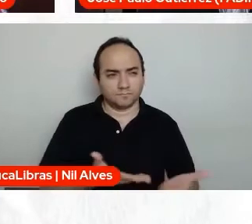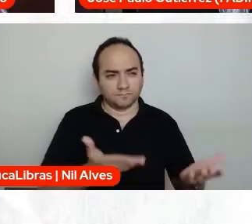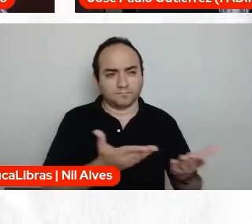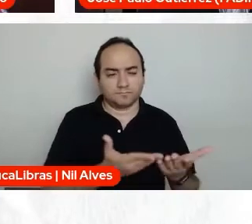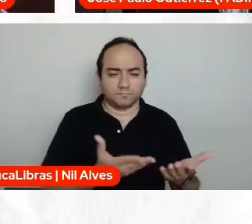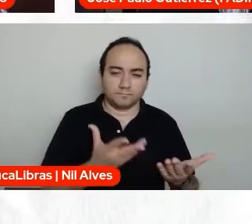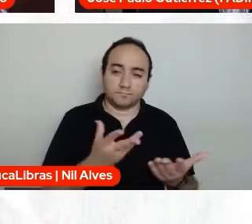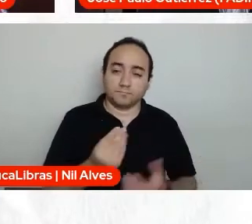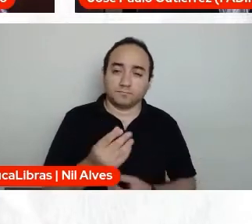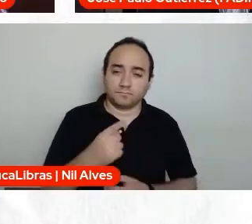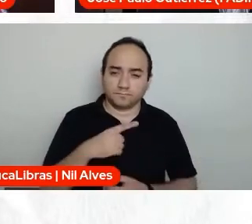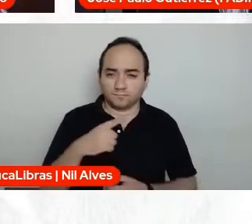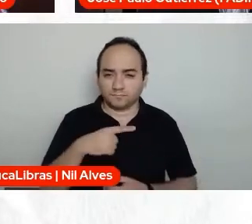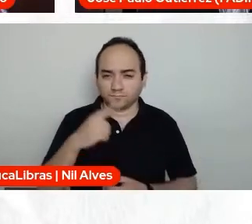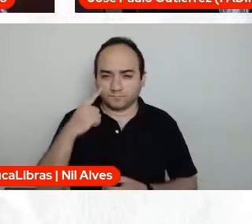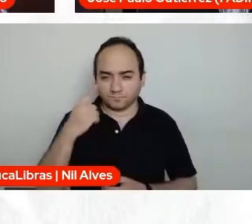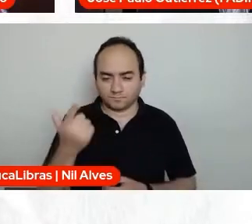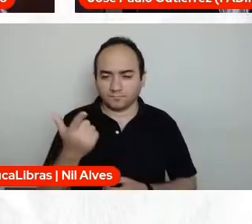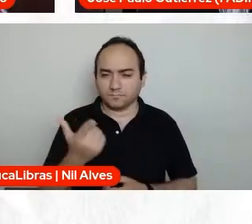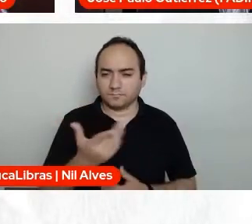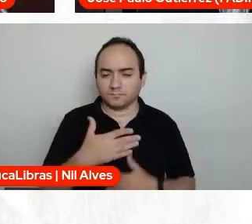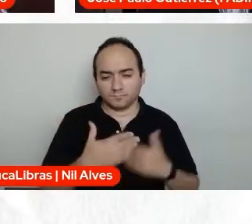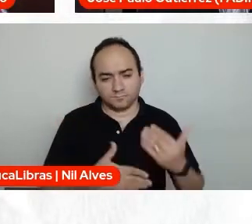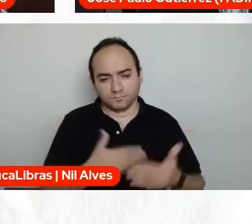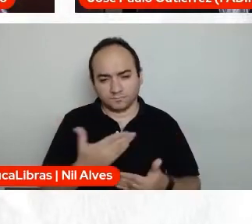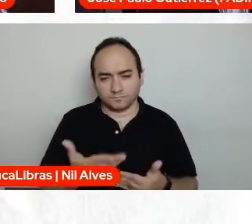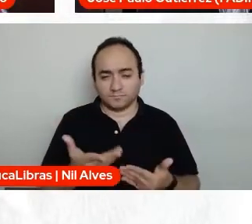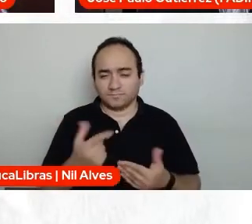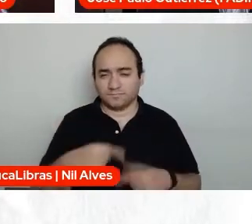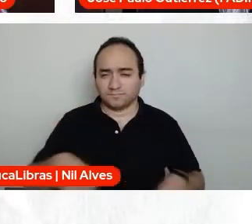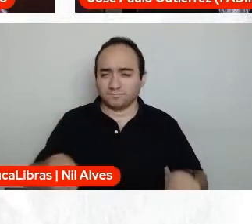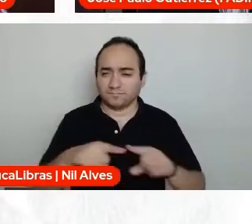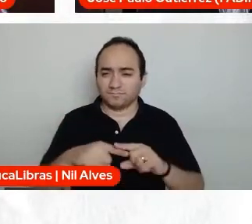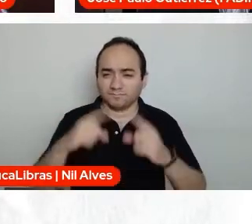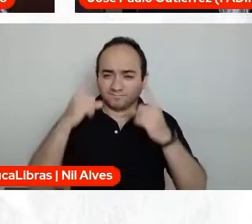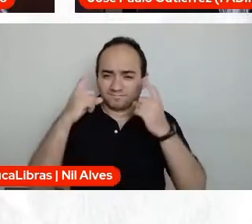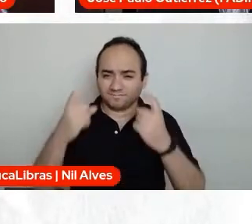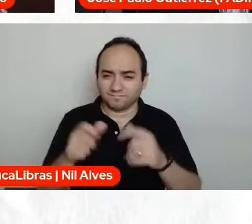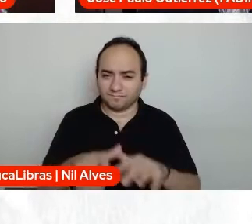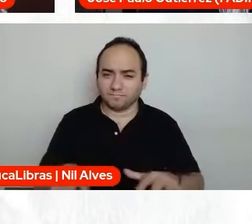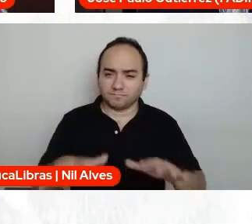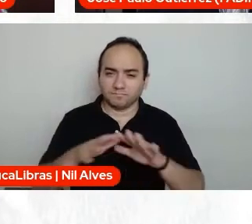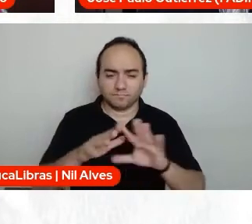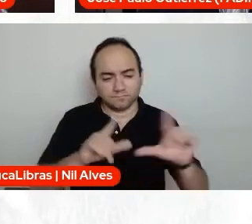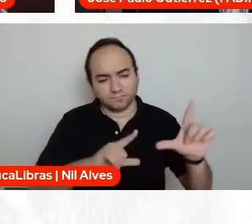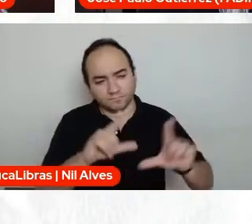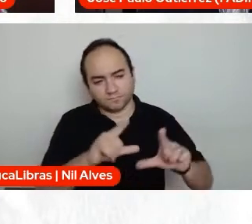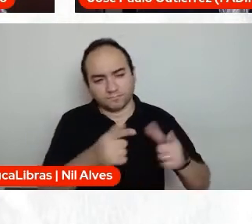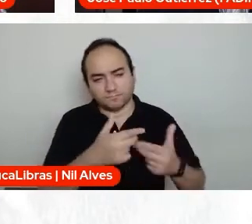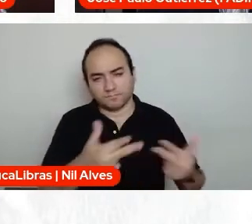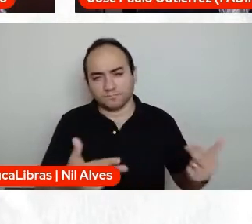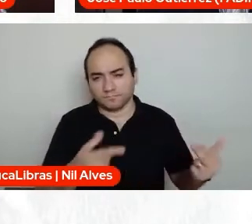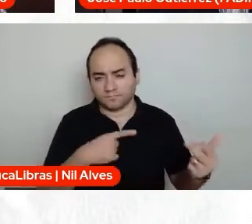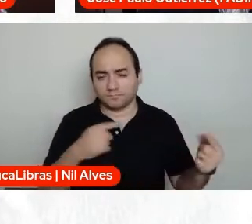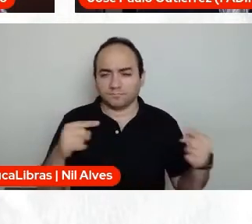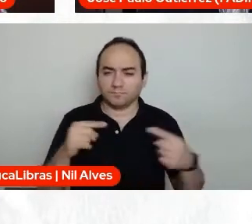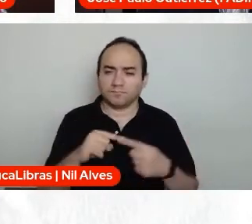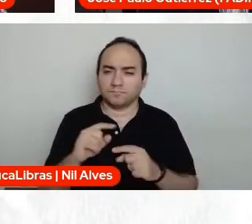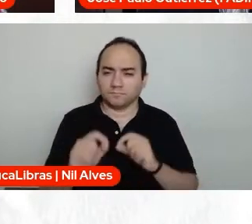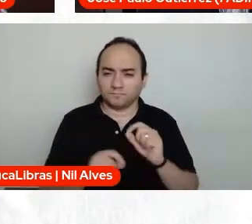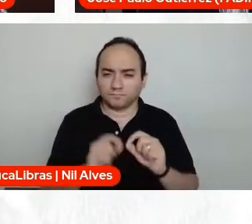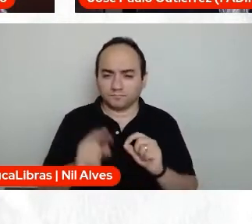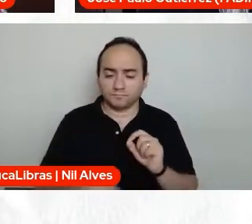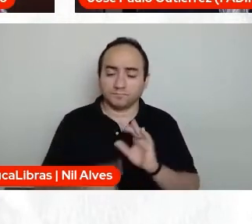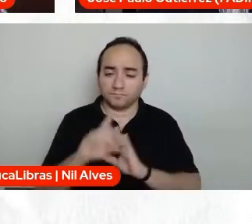ainda que se passa nessas mídias violentas, né? Que se passa na televisão. Então, é muito associado ainda os